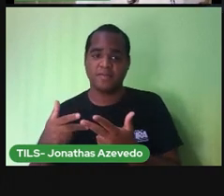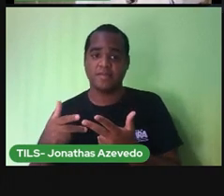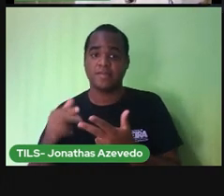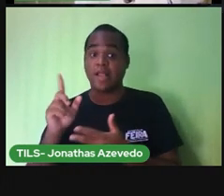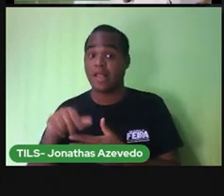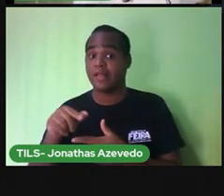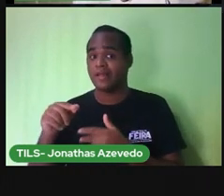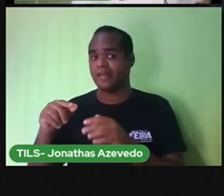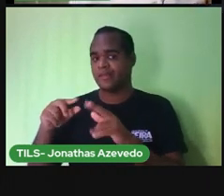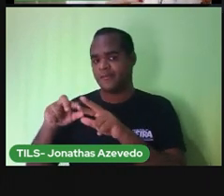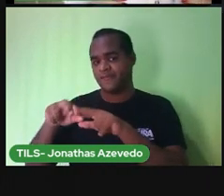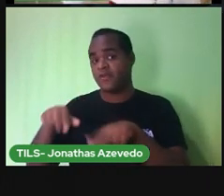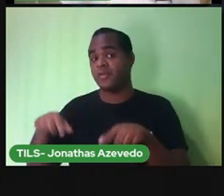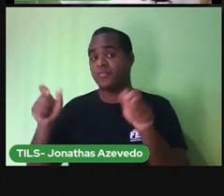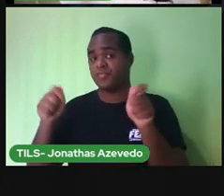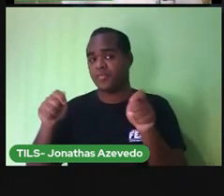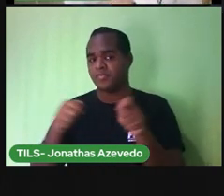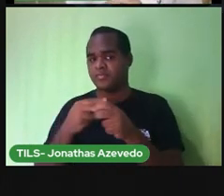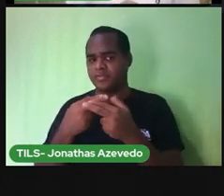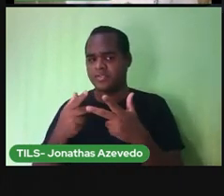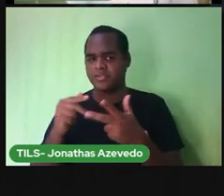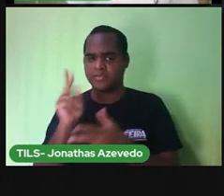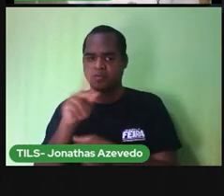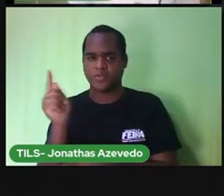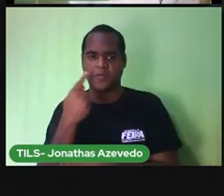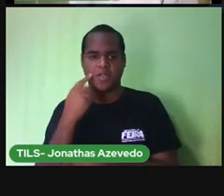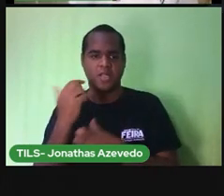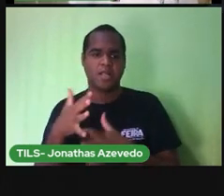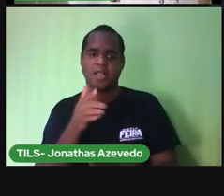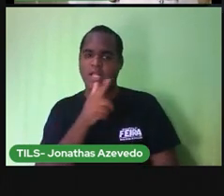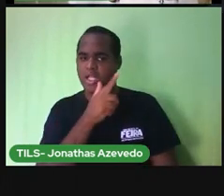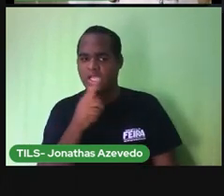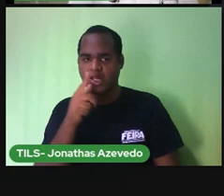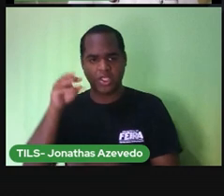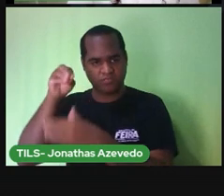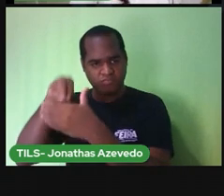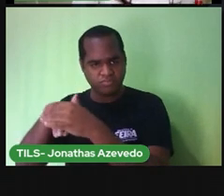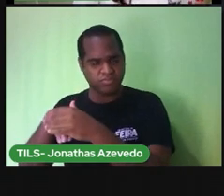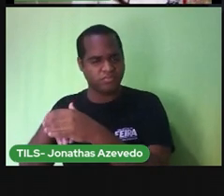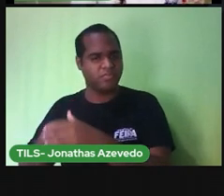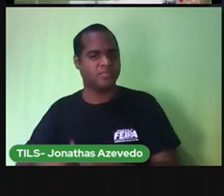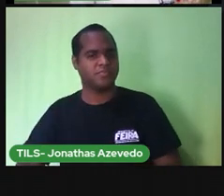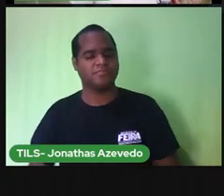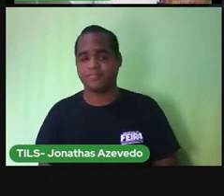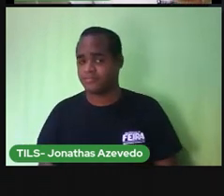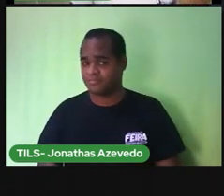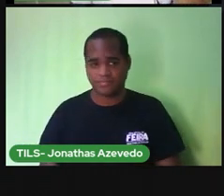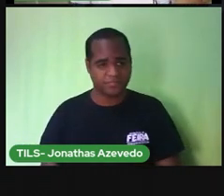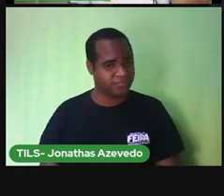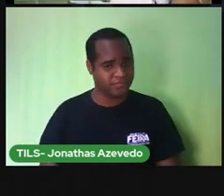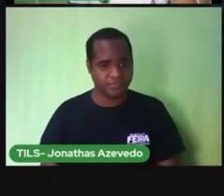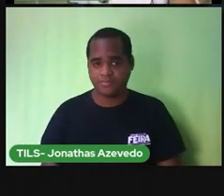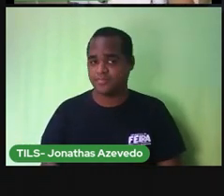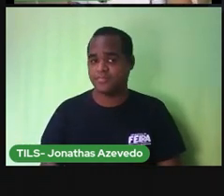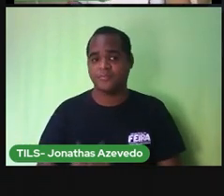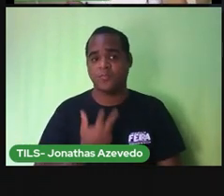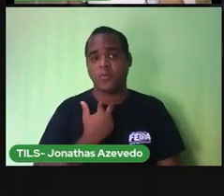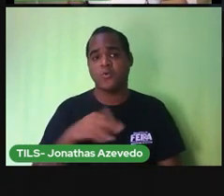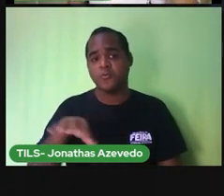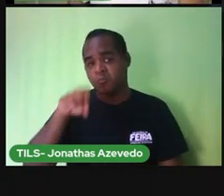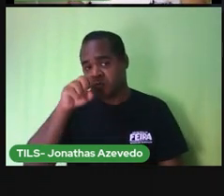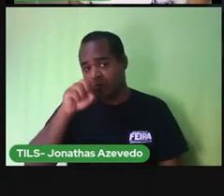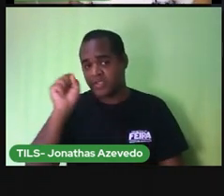de limpeza a PRO poderia colocar o lanche dela ali dentro não porque o cheiro